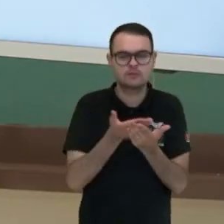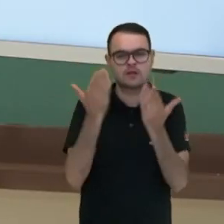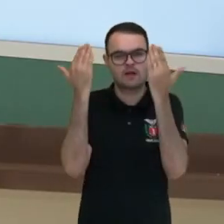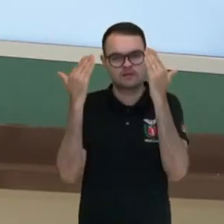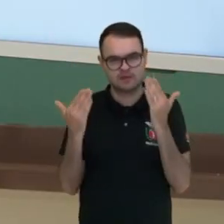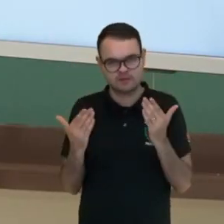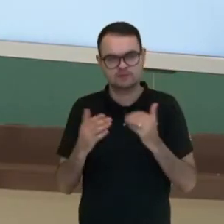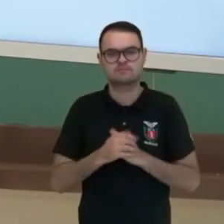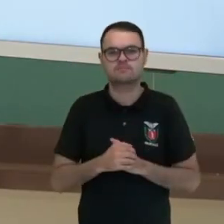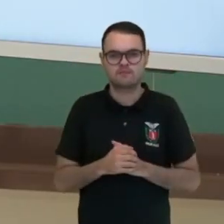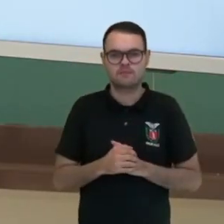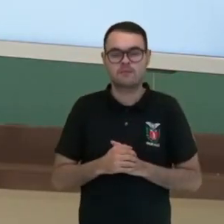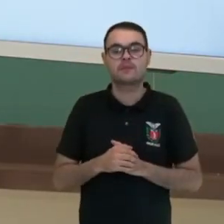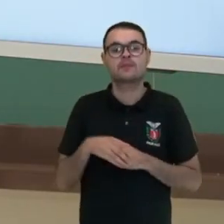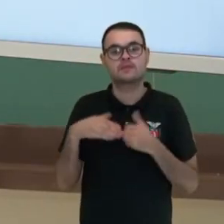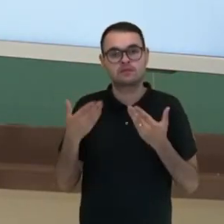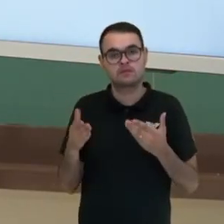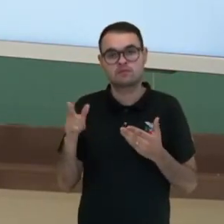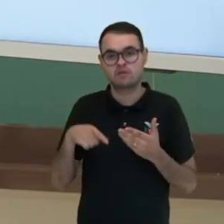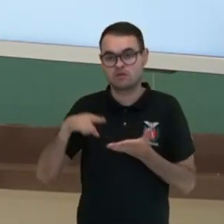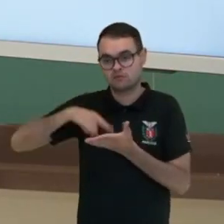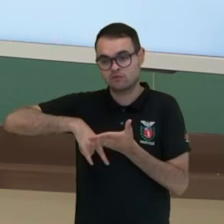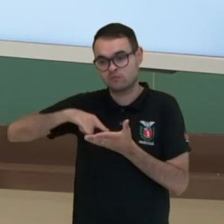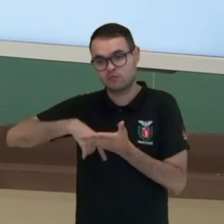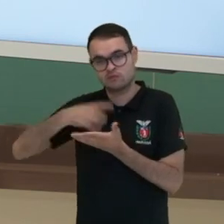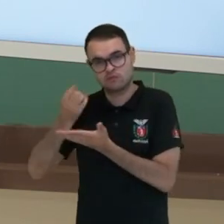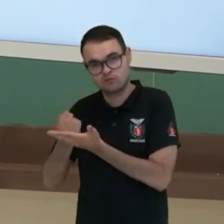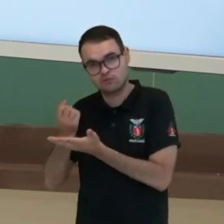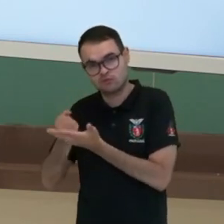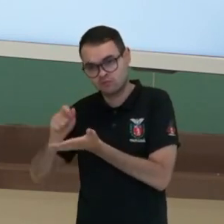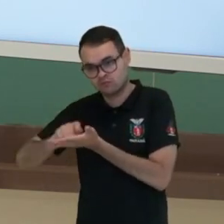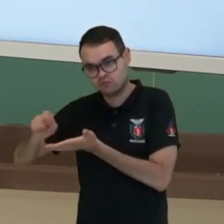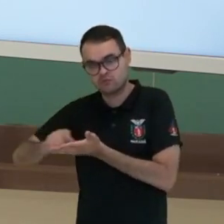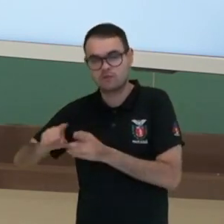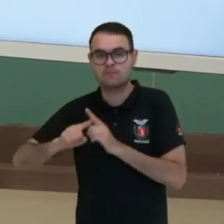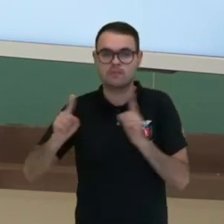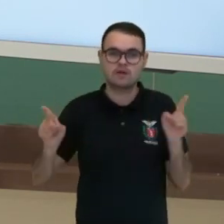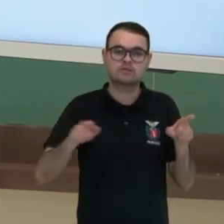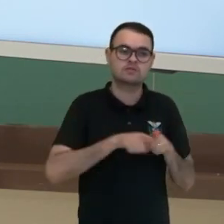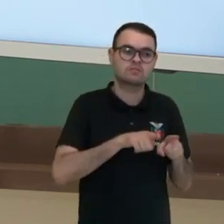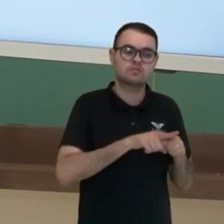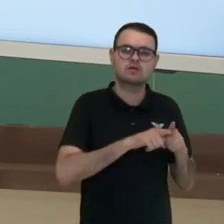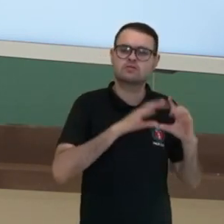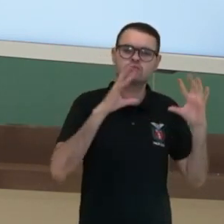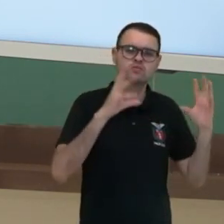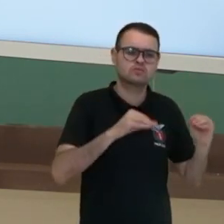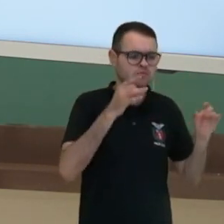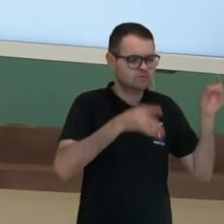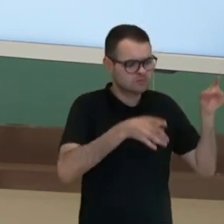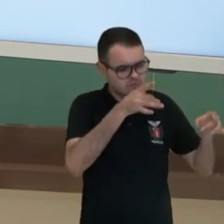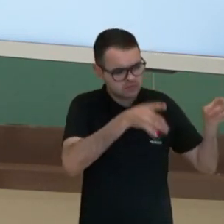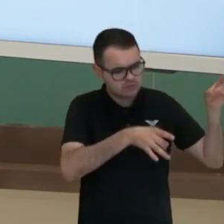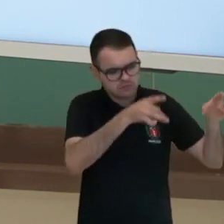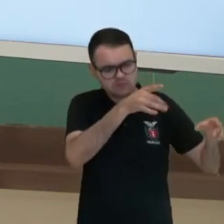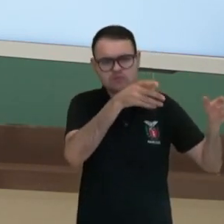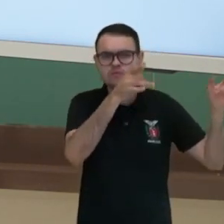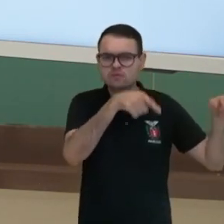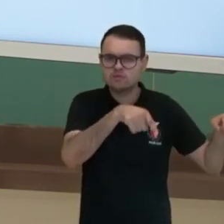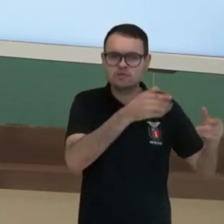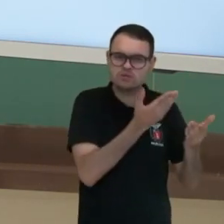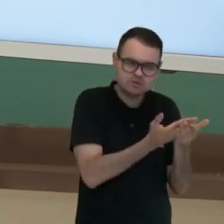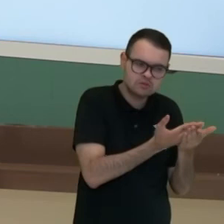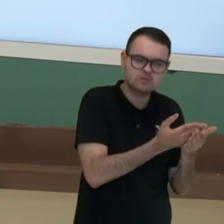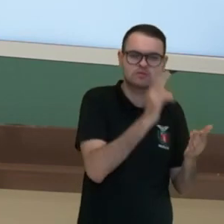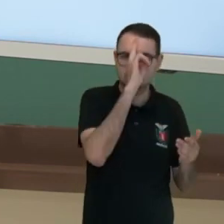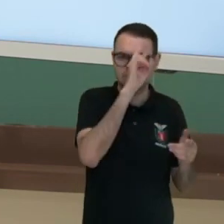a gente afirmar que não somente os documentos oficiais, mas todos os documentos, toda ação humana que deixou algum vestígio, ela é